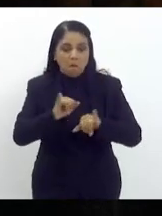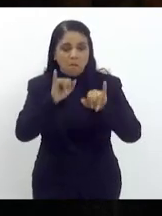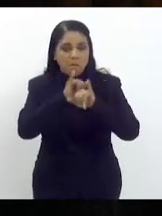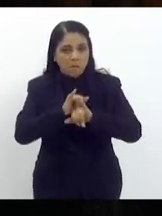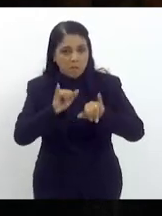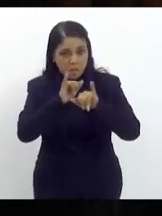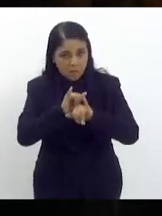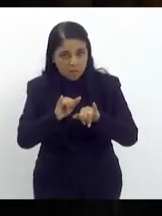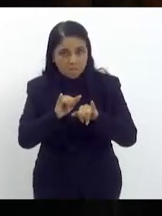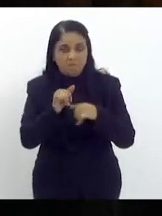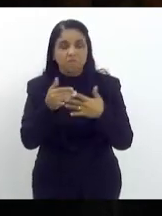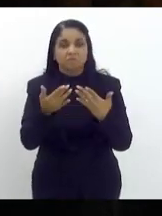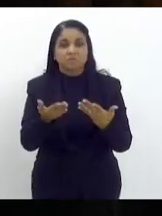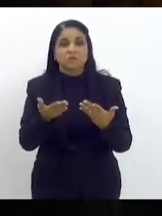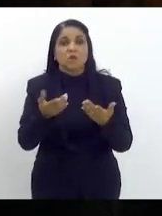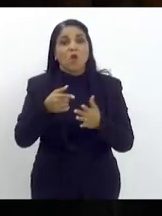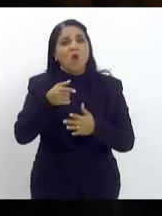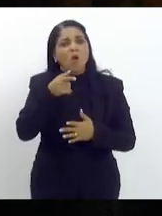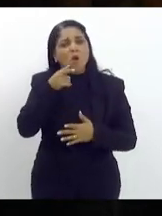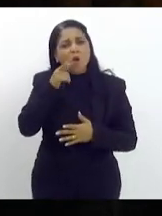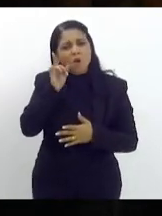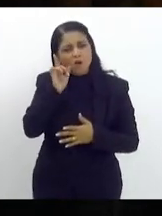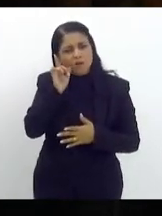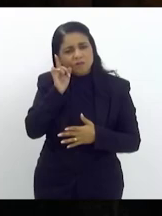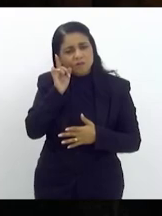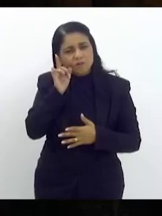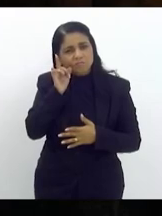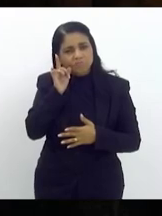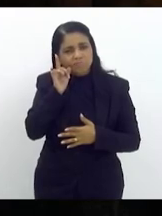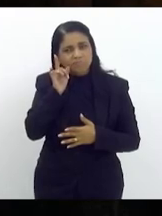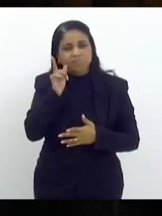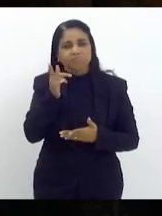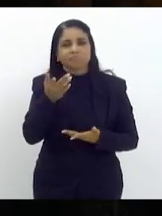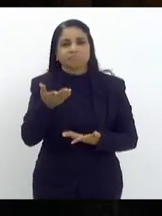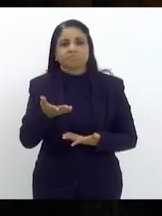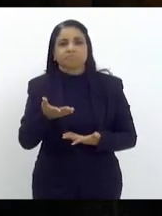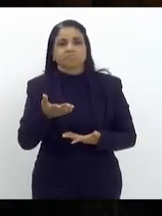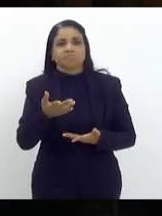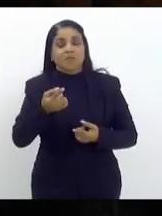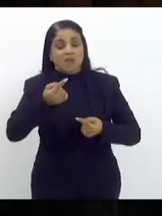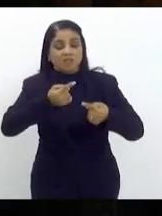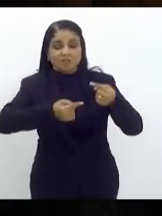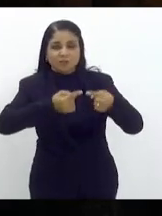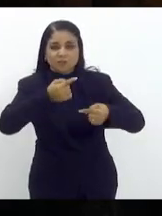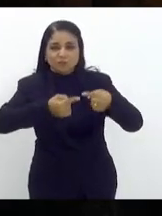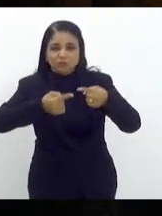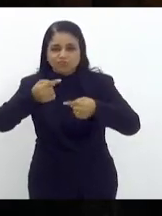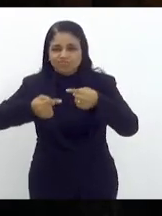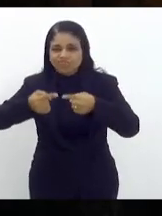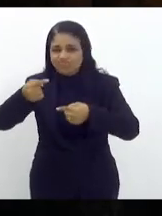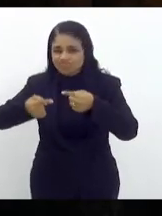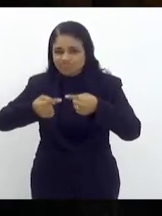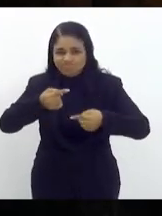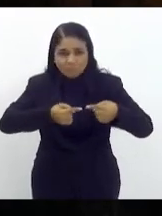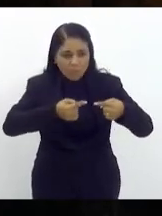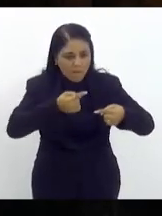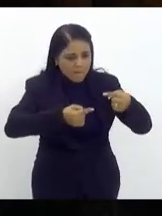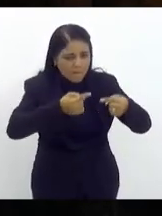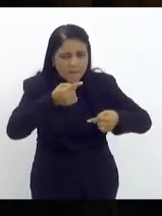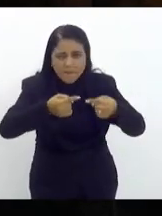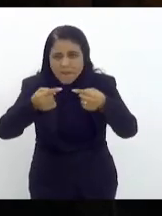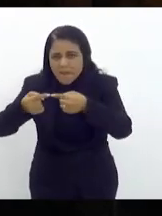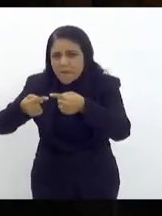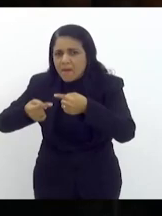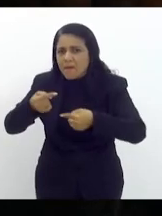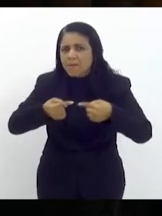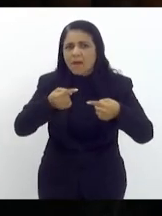no dia de ontem senhora presidente a discussão aqui estava intensa e